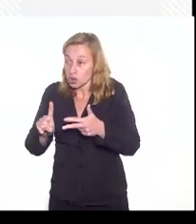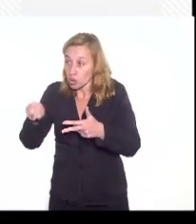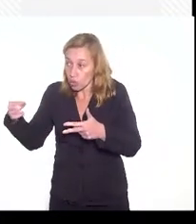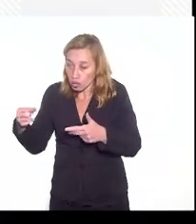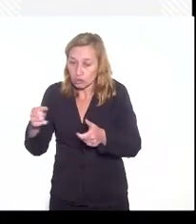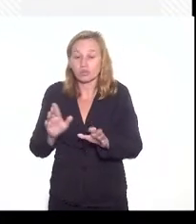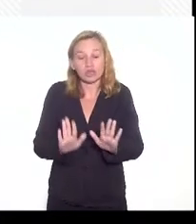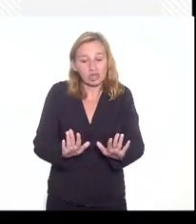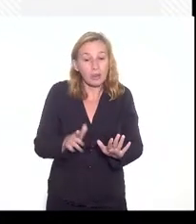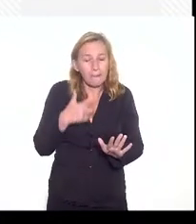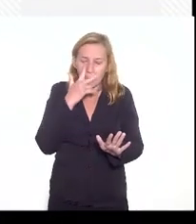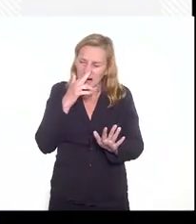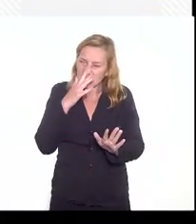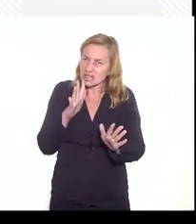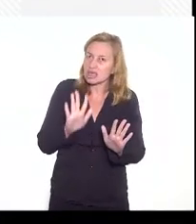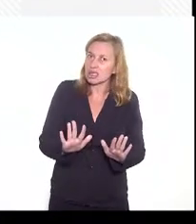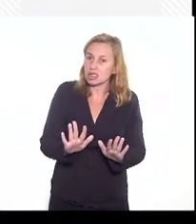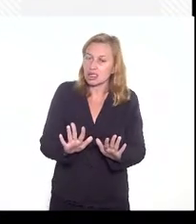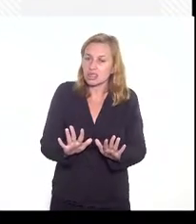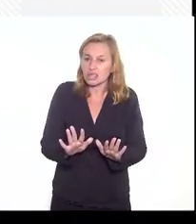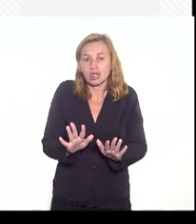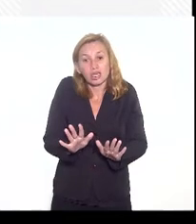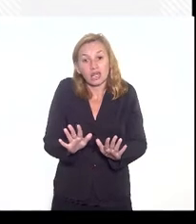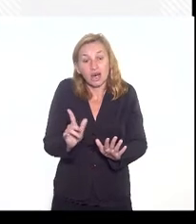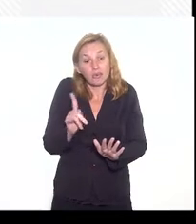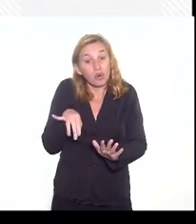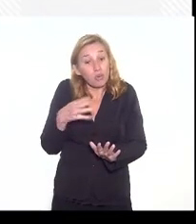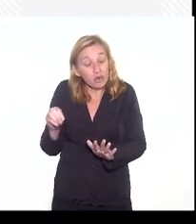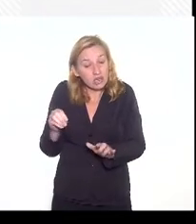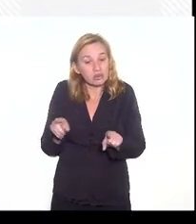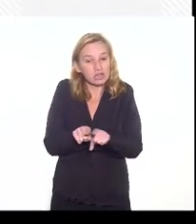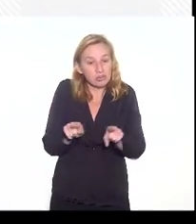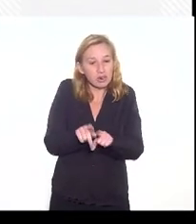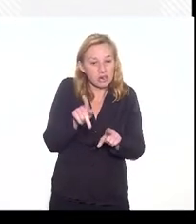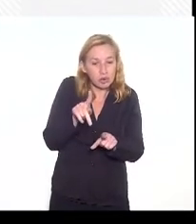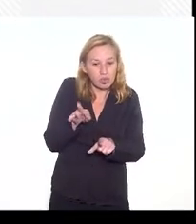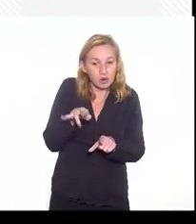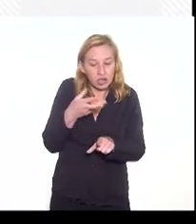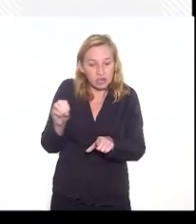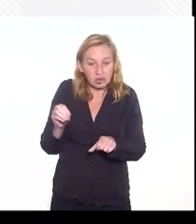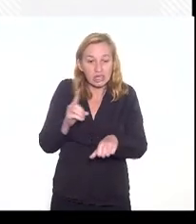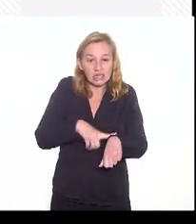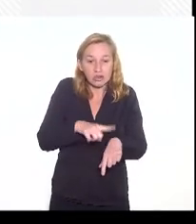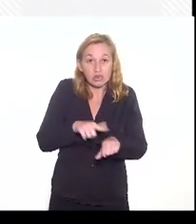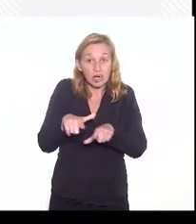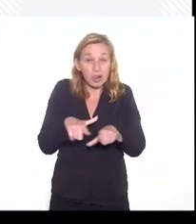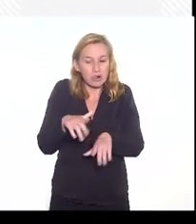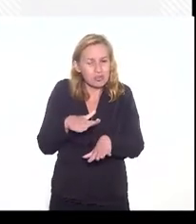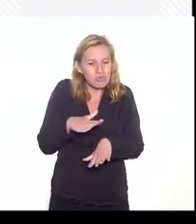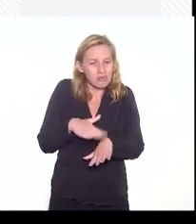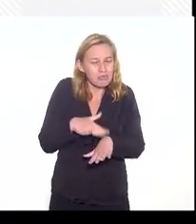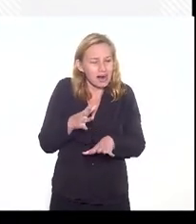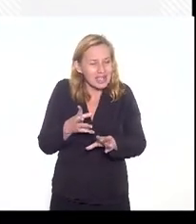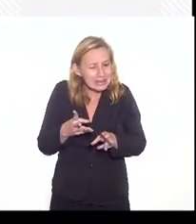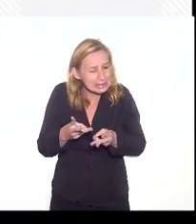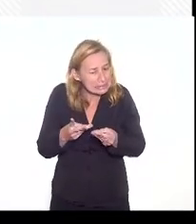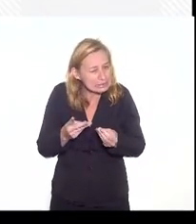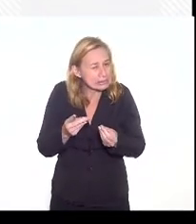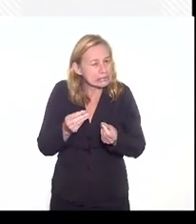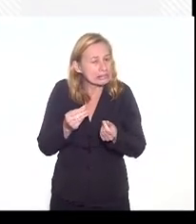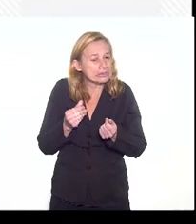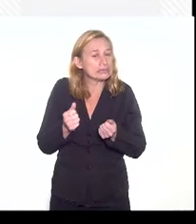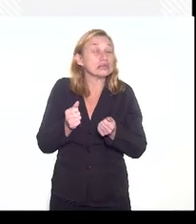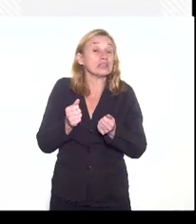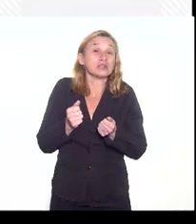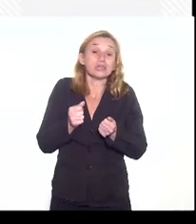parece que seria esse, a promoção e progressão do tempo de serviço, o mais delicado, talvez